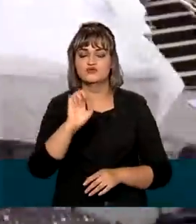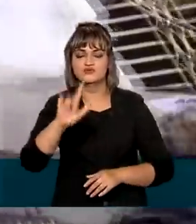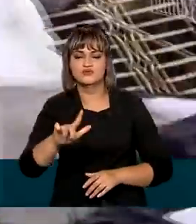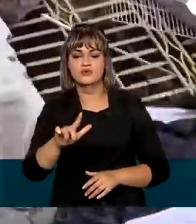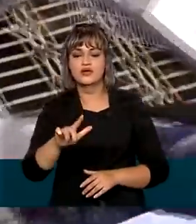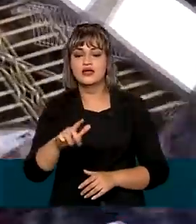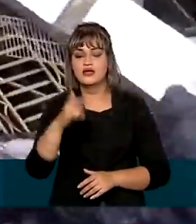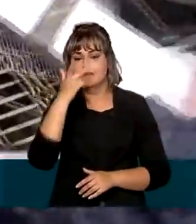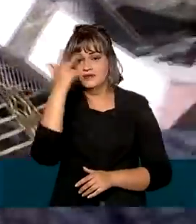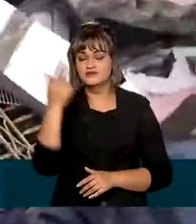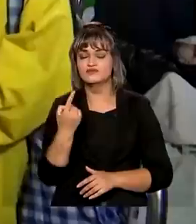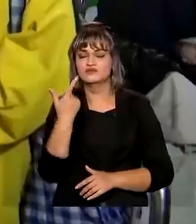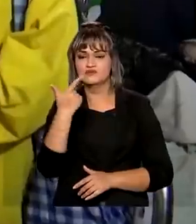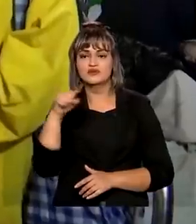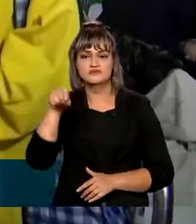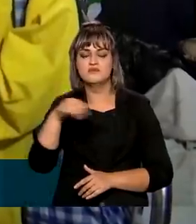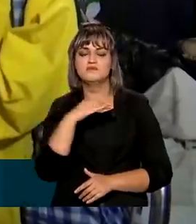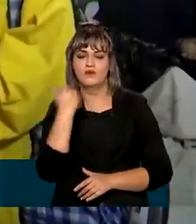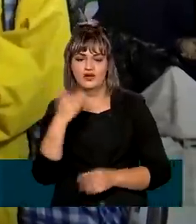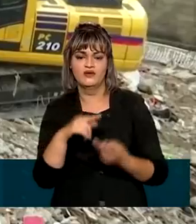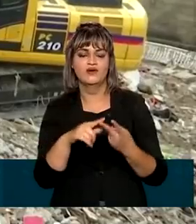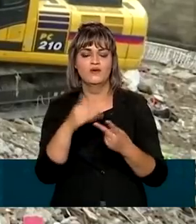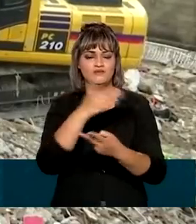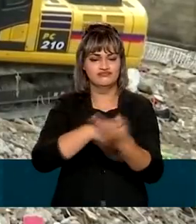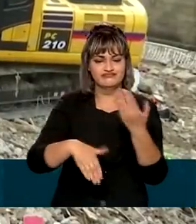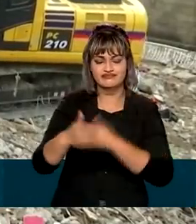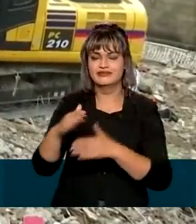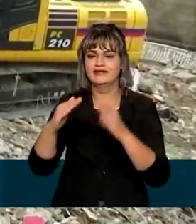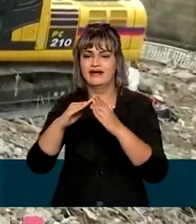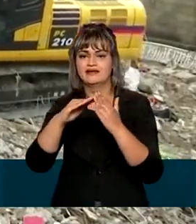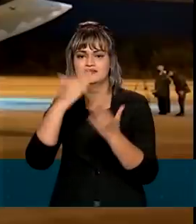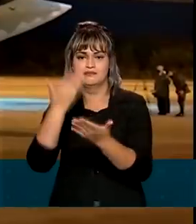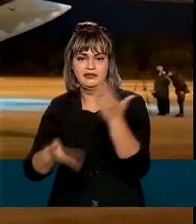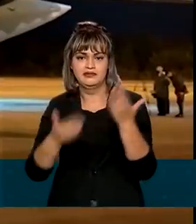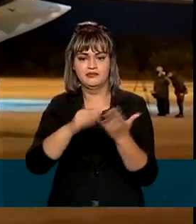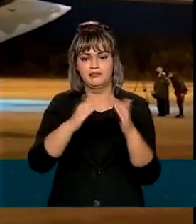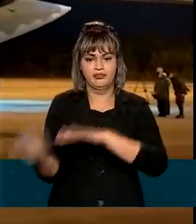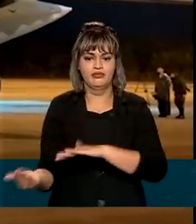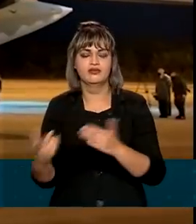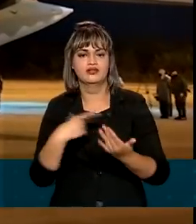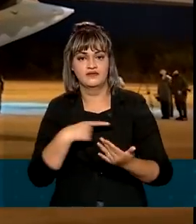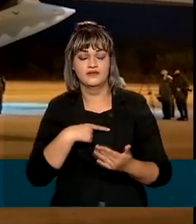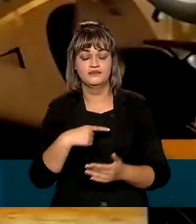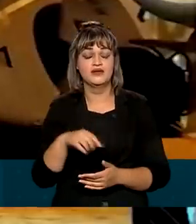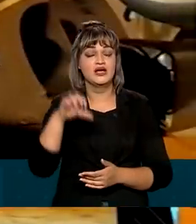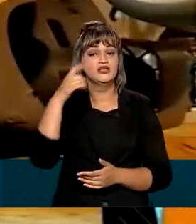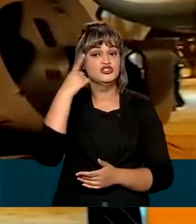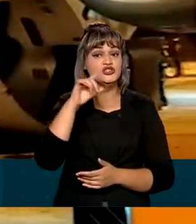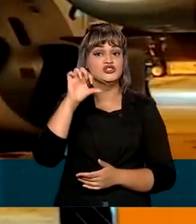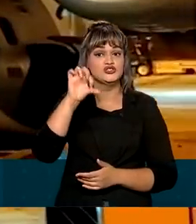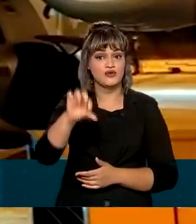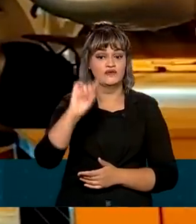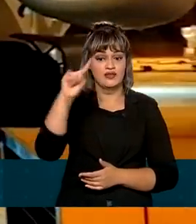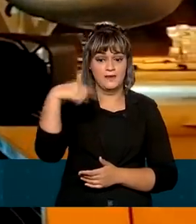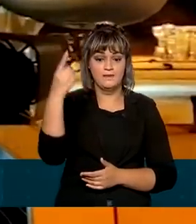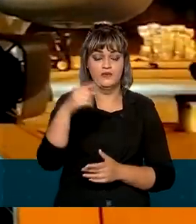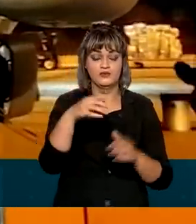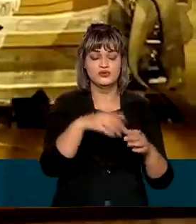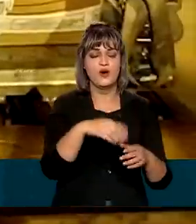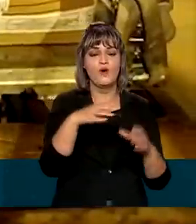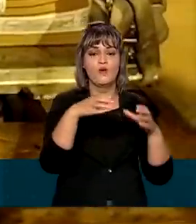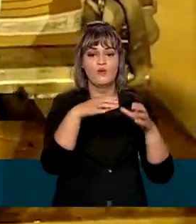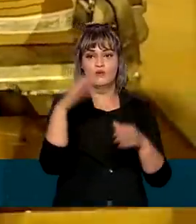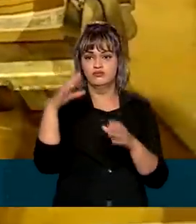deixou mais de 2 mil mortos, além de feridos e desabrigados. Nove dias depois, a missão humanitária do